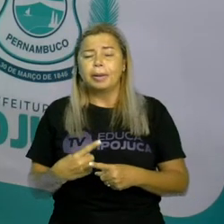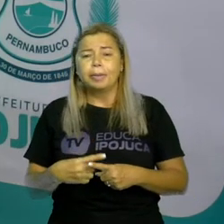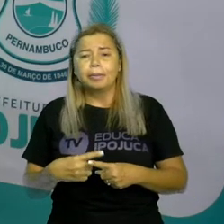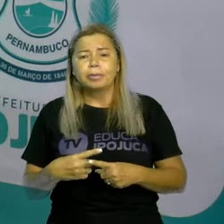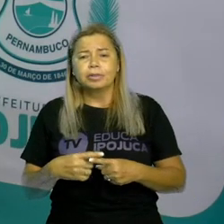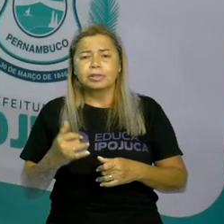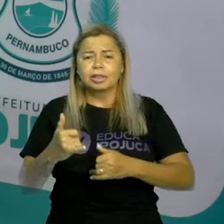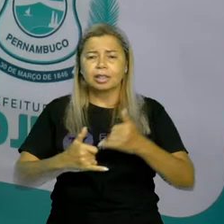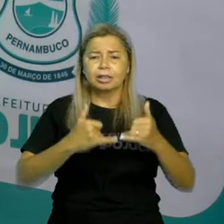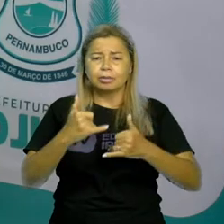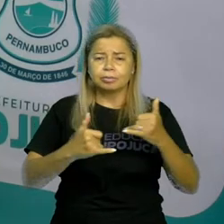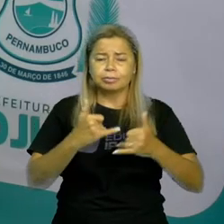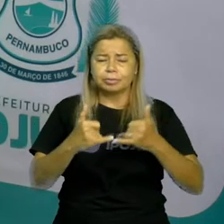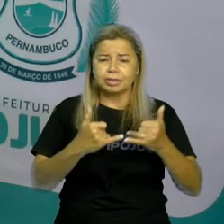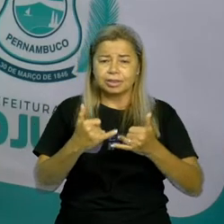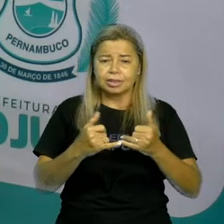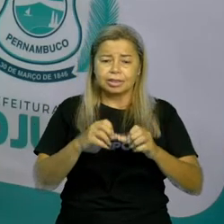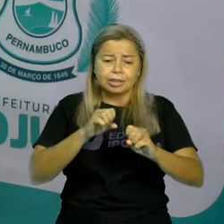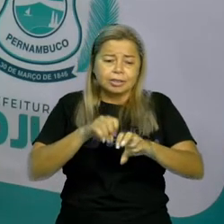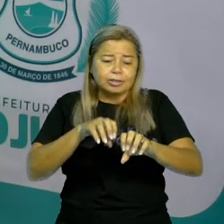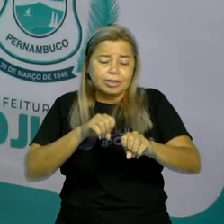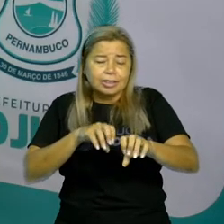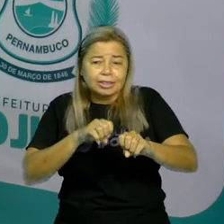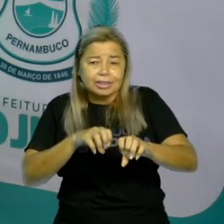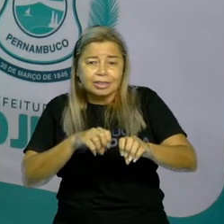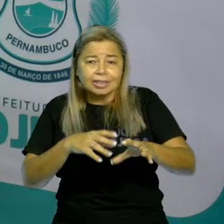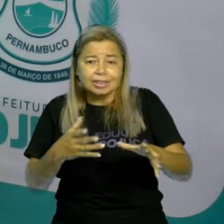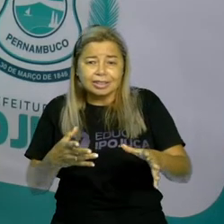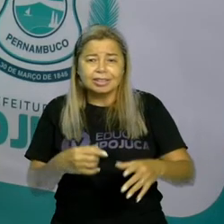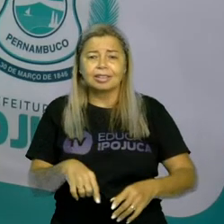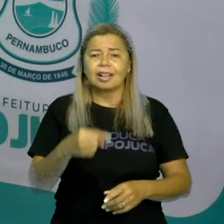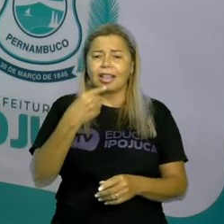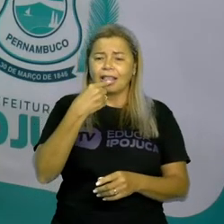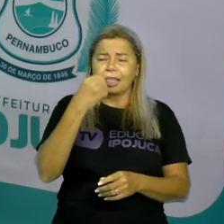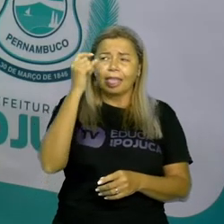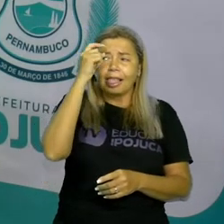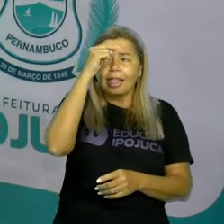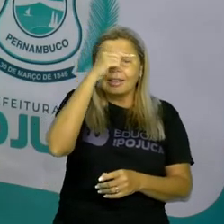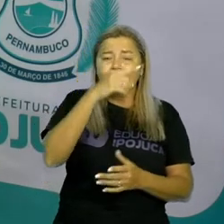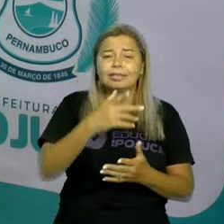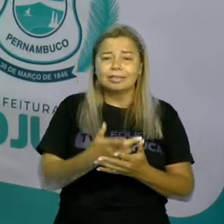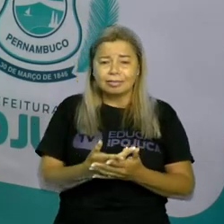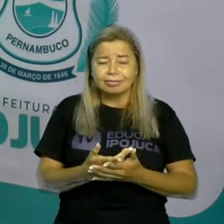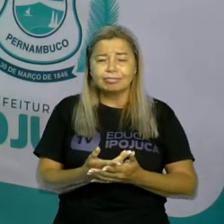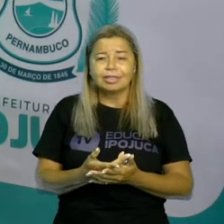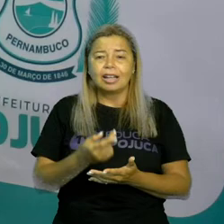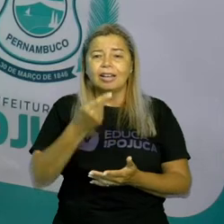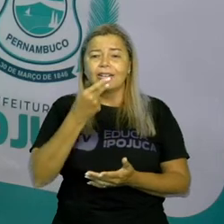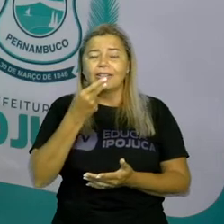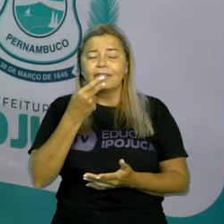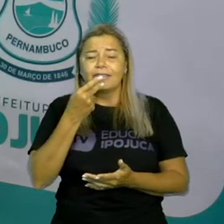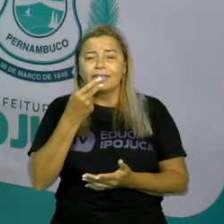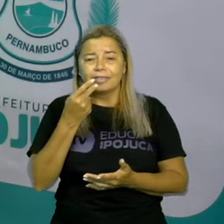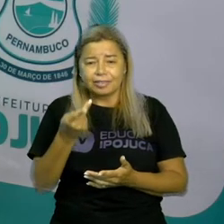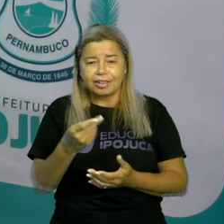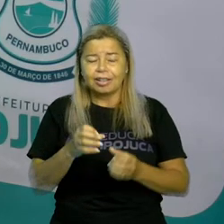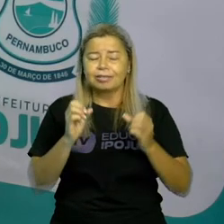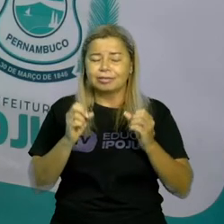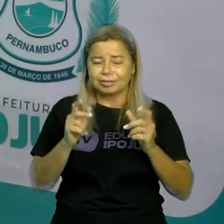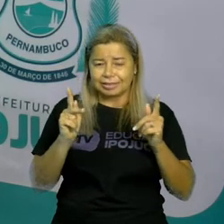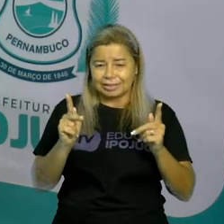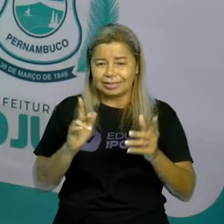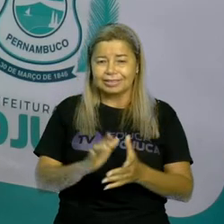ensina, nos aguça a fazer isso. A travar a língua ao ser pronunciada, certo?